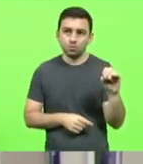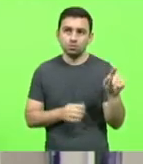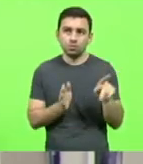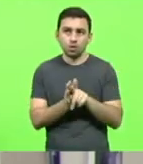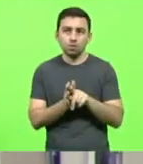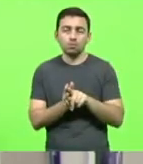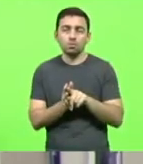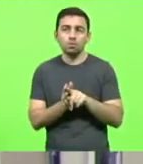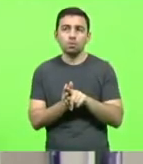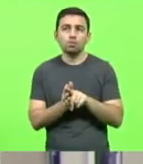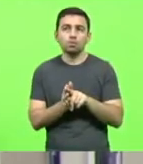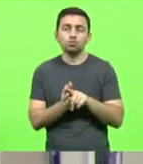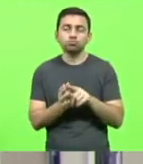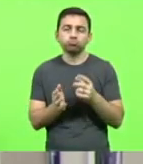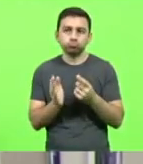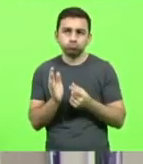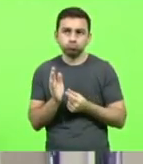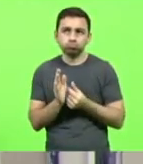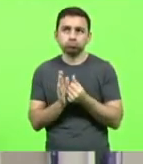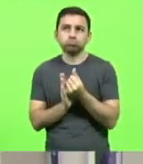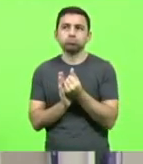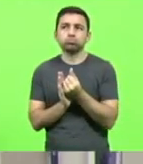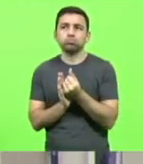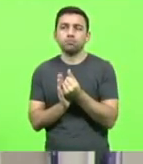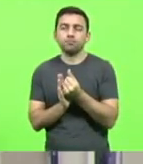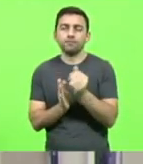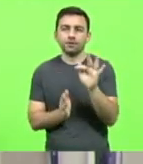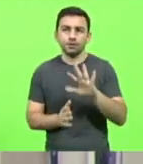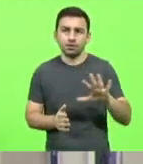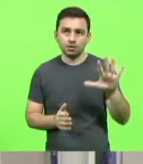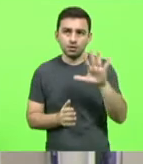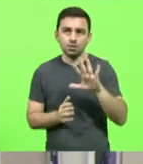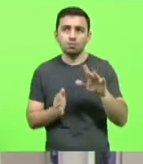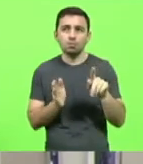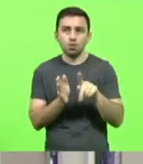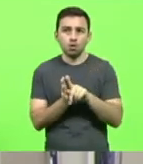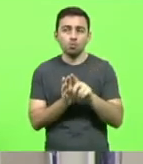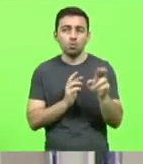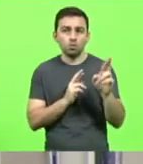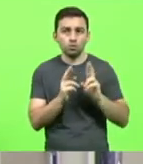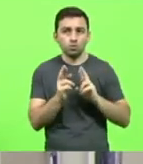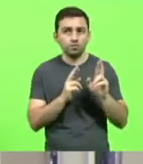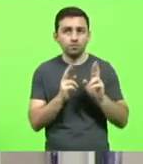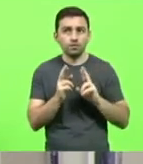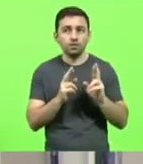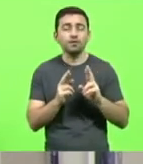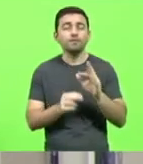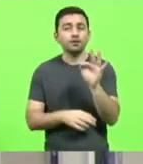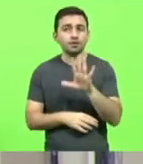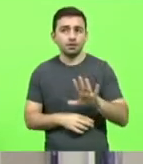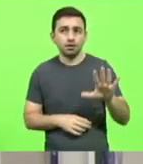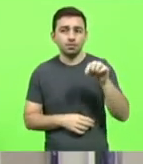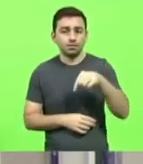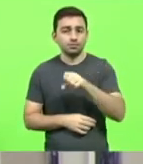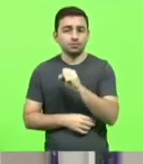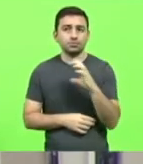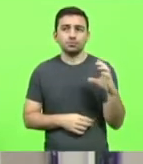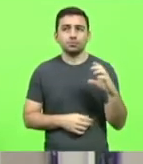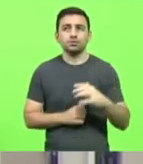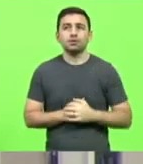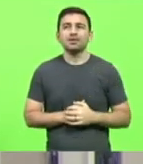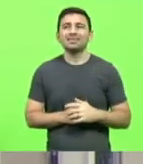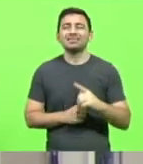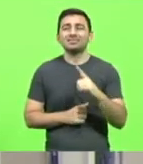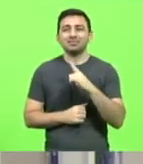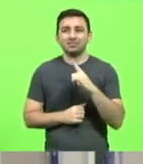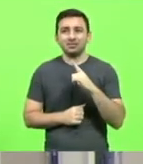sofreu principalmente de investimento nas rodovias federais aqui de Santa Catarina. Nós temos grandes